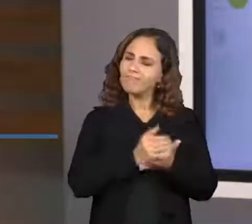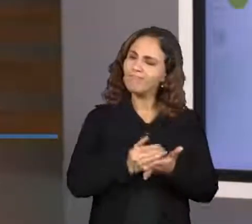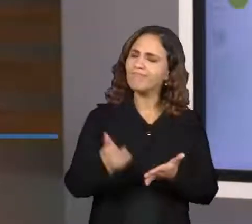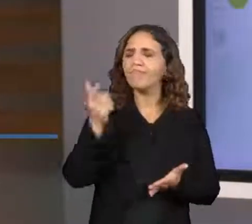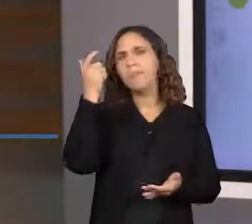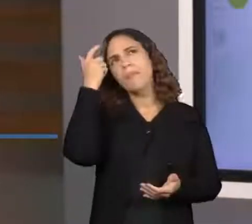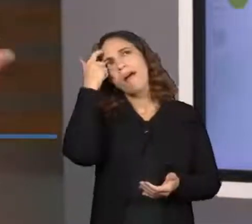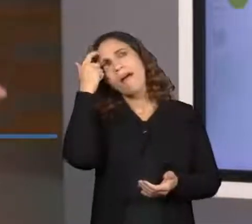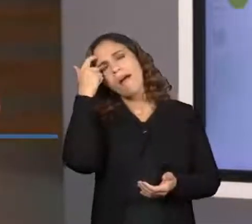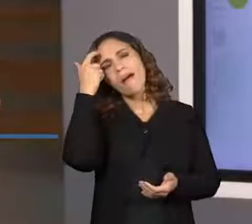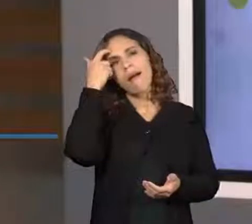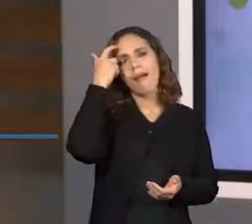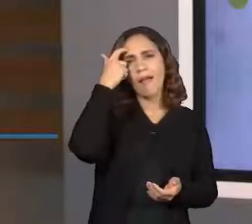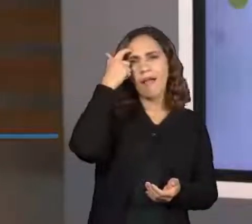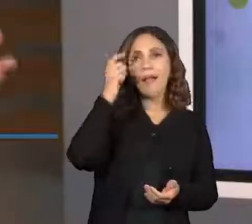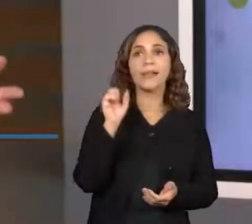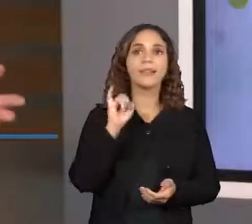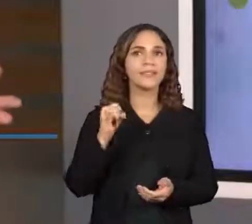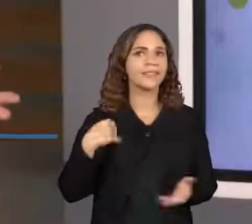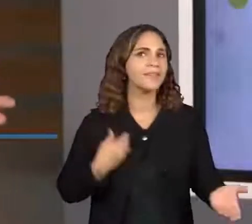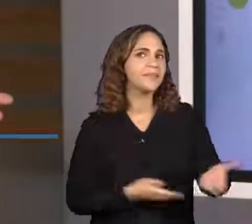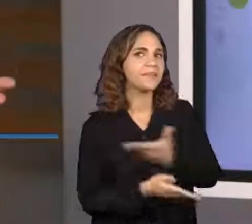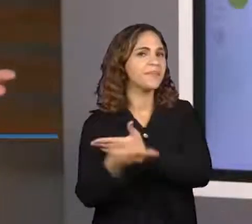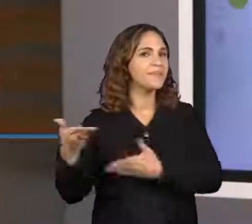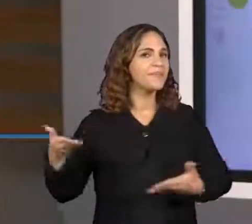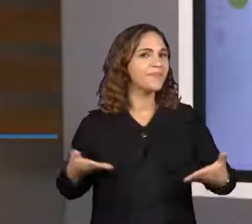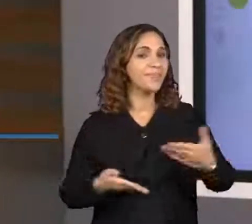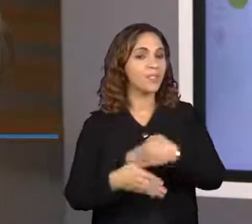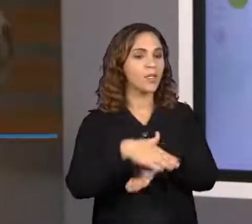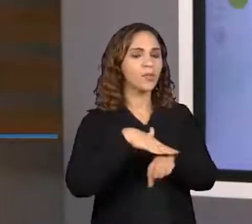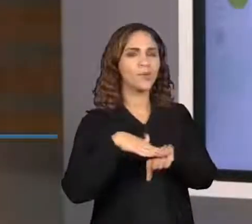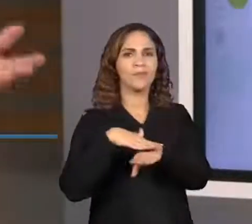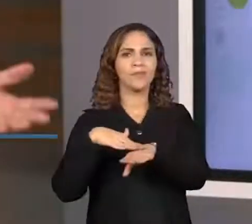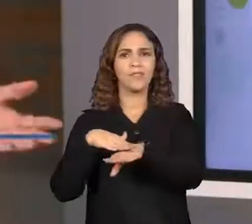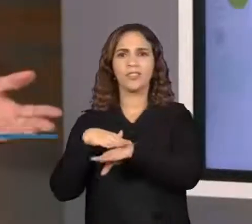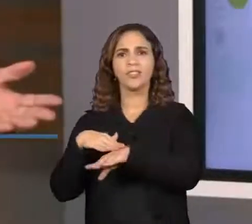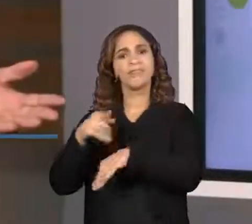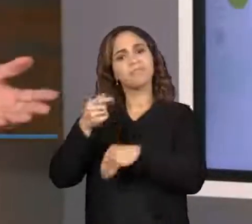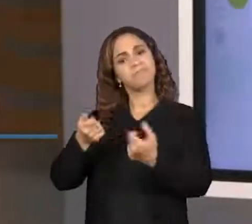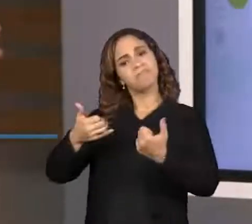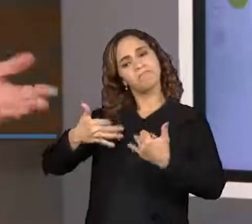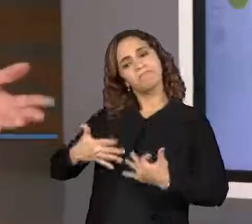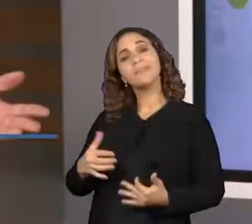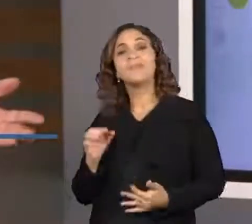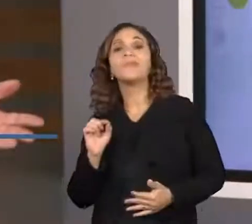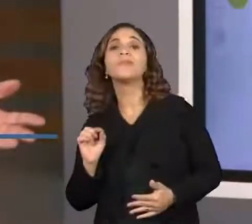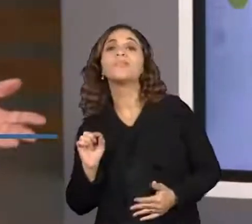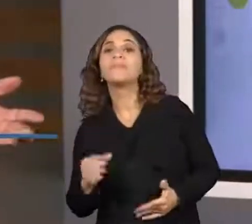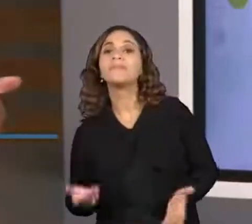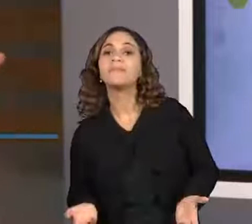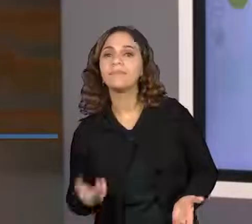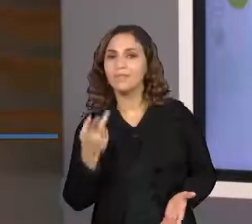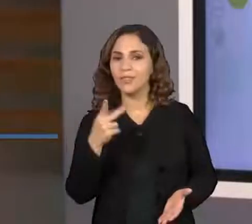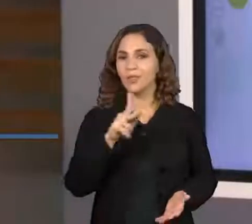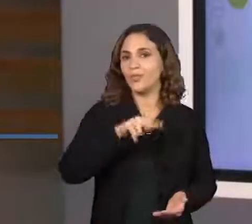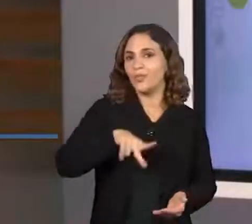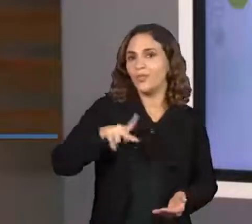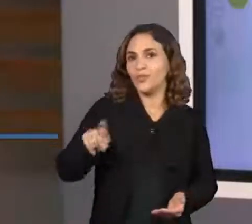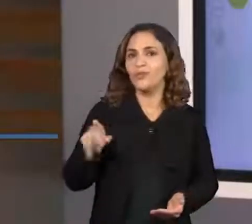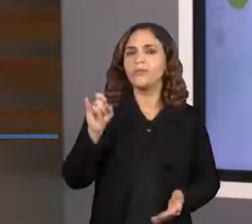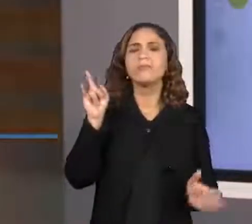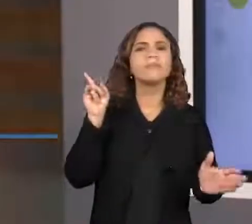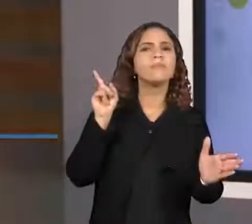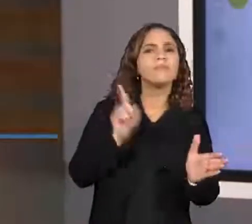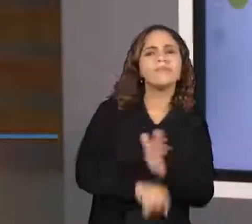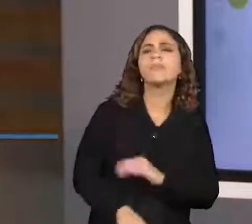Vamos imaginar que aqui fosse uma grande roda de conversa. O que você falaria aí para o professor, se ele perguntasse para você?